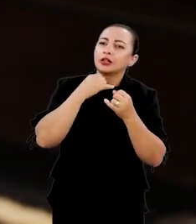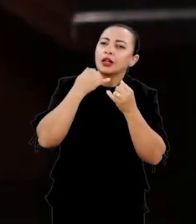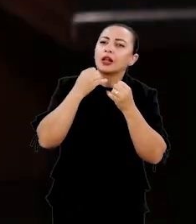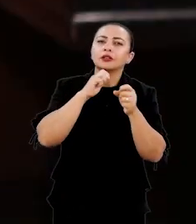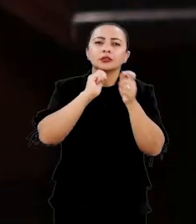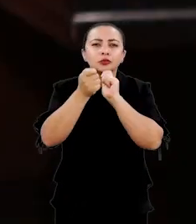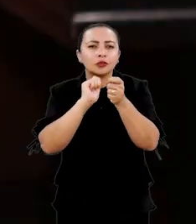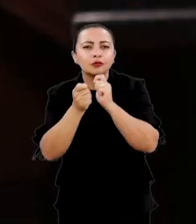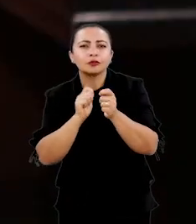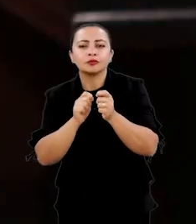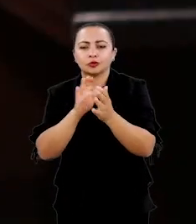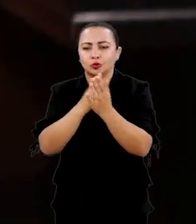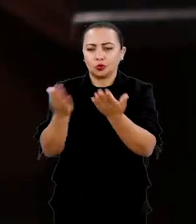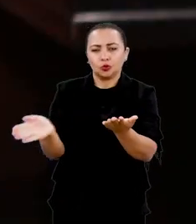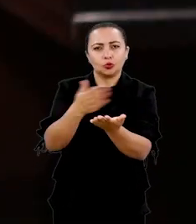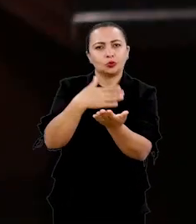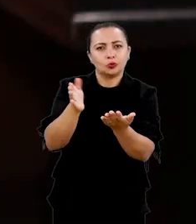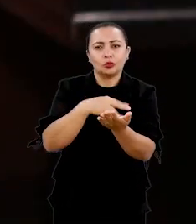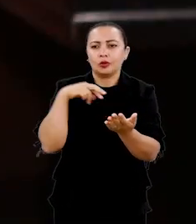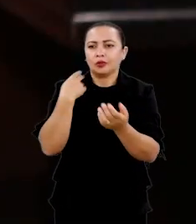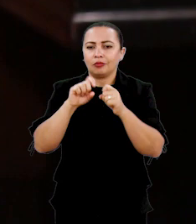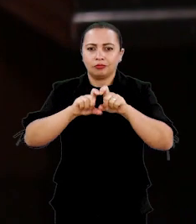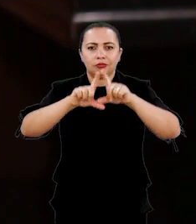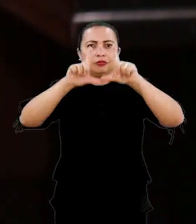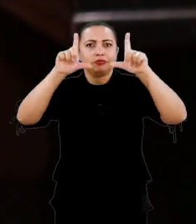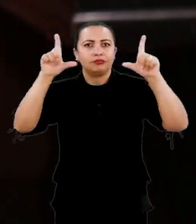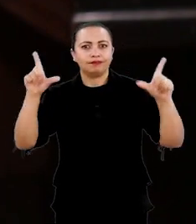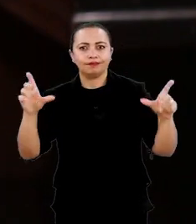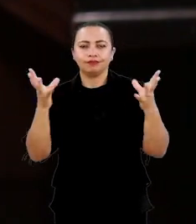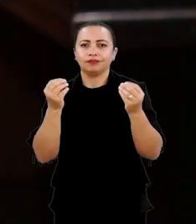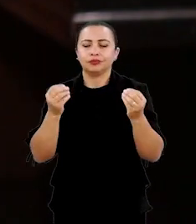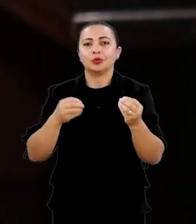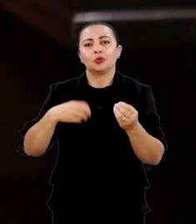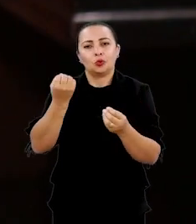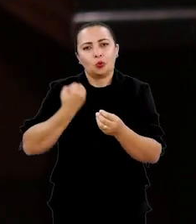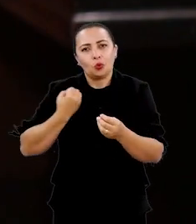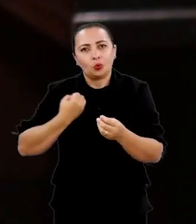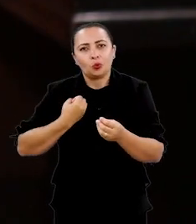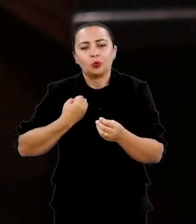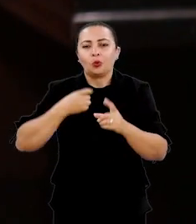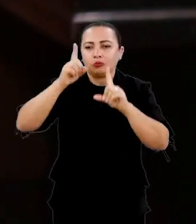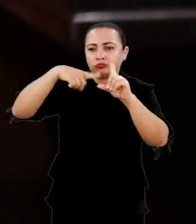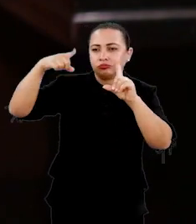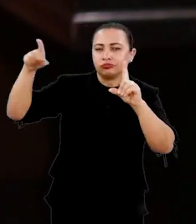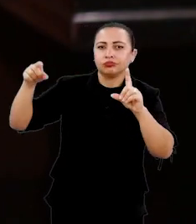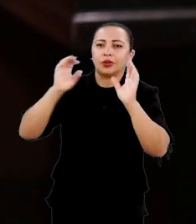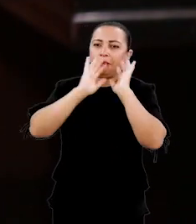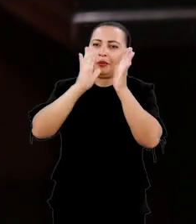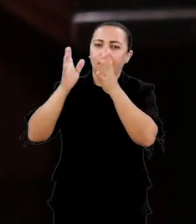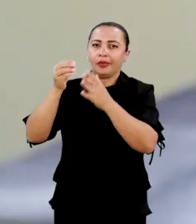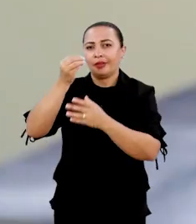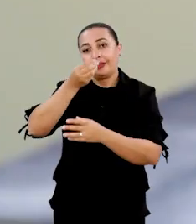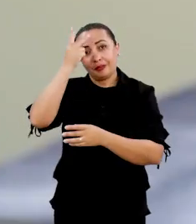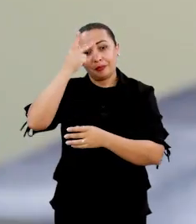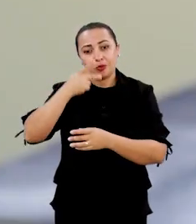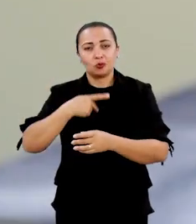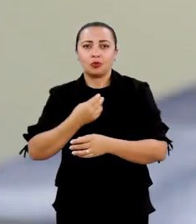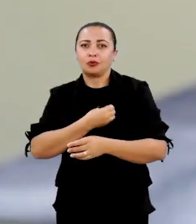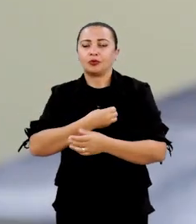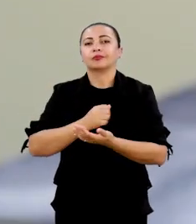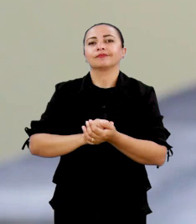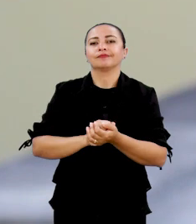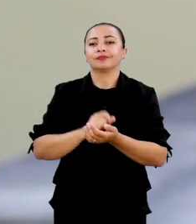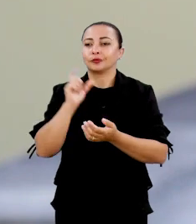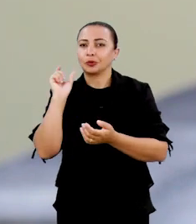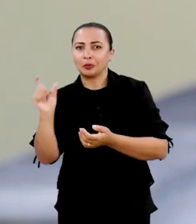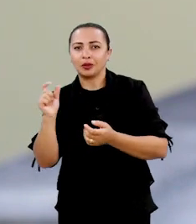notícias de jornal e de todo o contexto, a gente consegue ampliar bastante esses dados biográficos do Xisto Bahia. E a parte que me